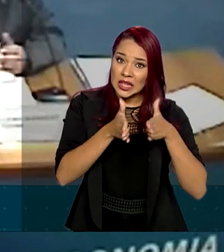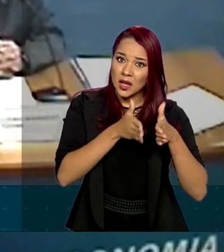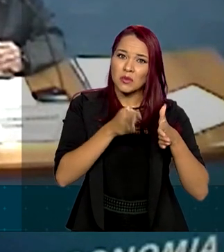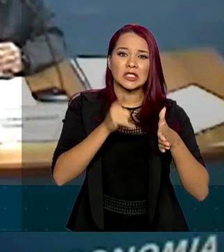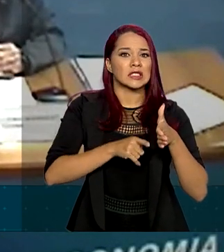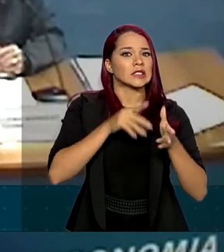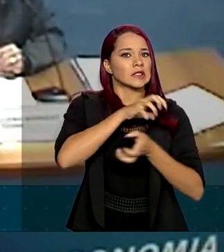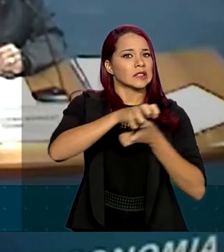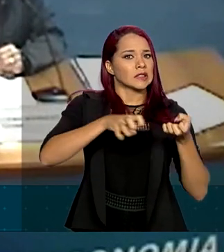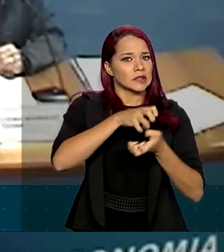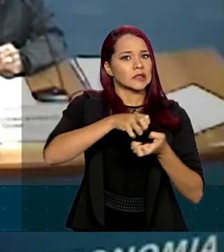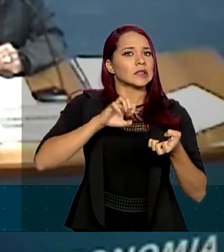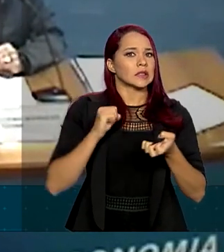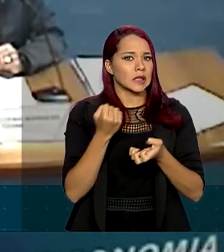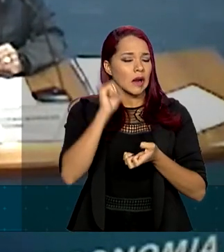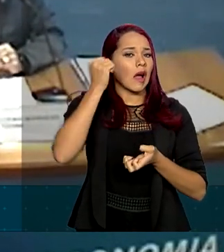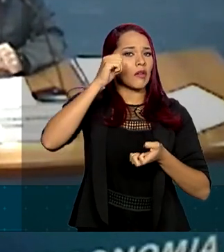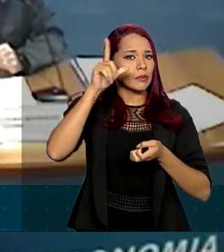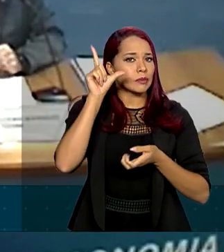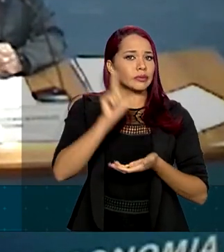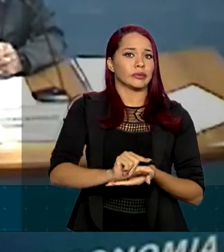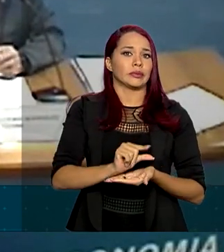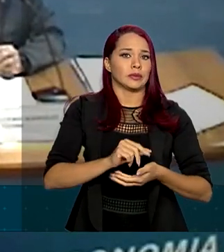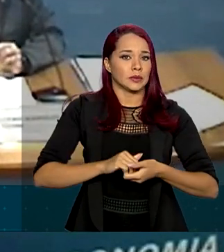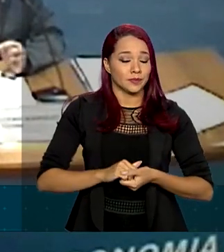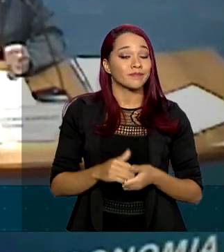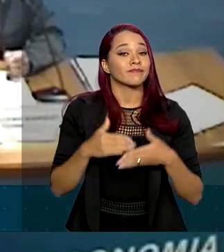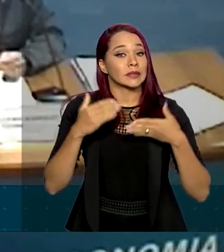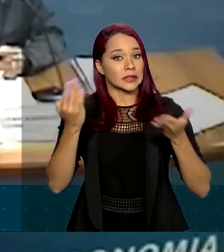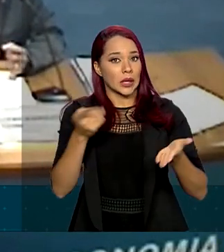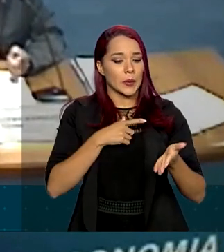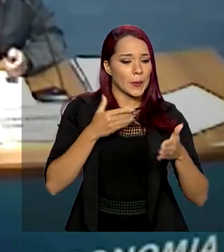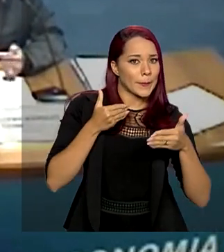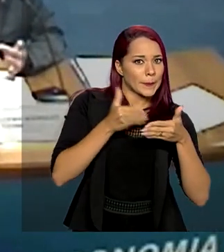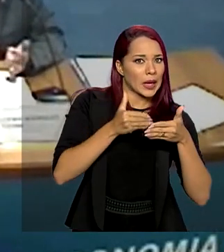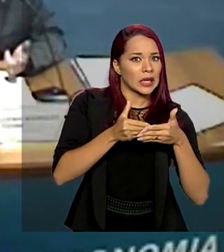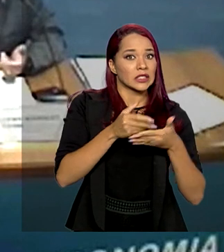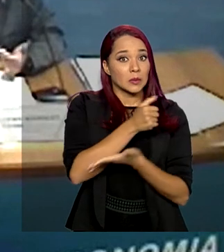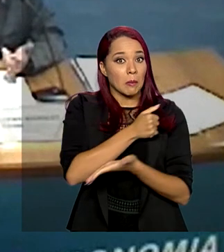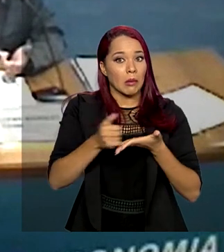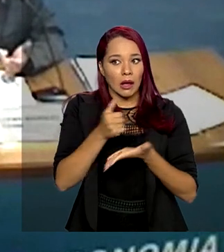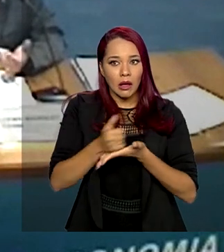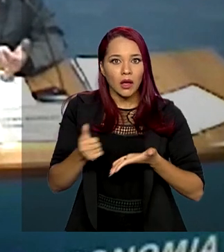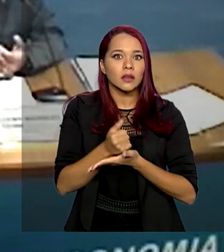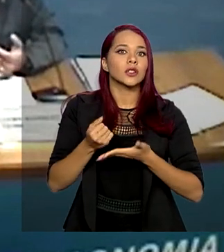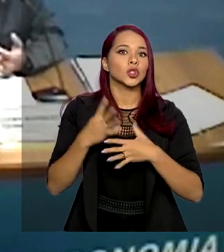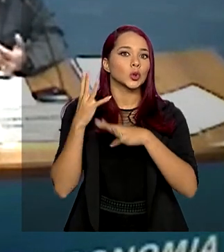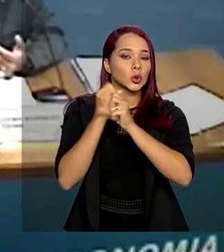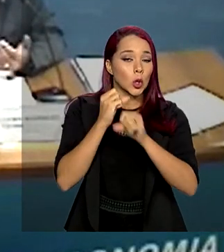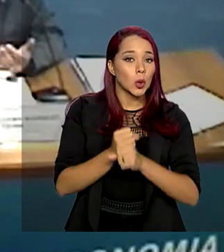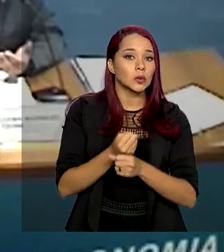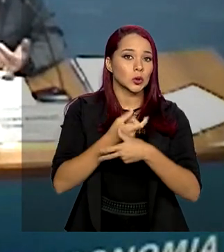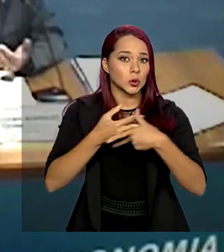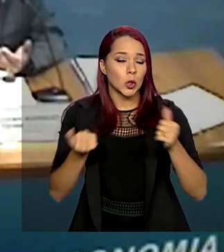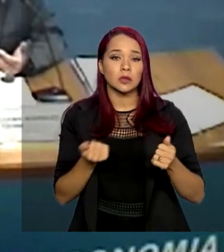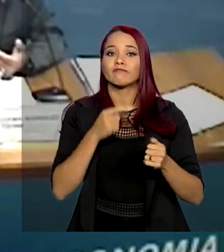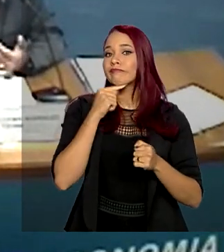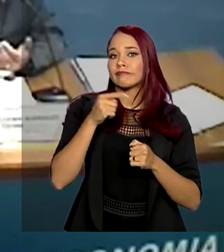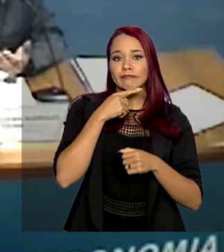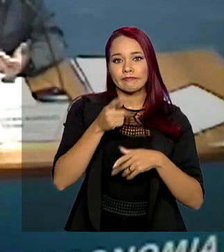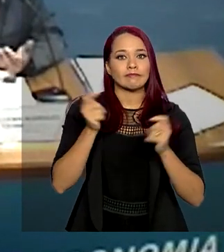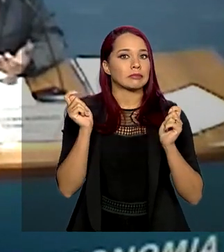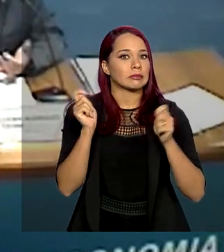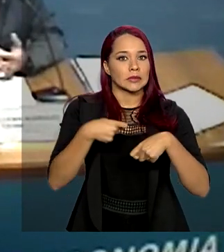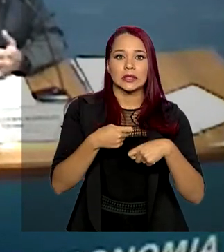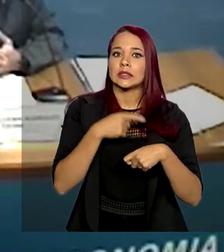agravamento do seu fluxo de caixa, ou seja, na eminência de uma perda de liquidez, de incapacidade